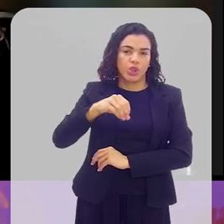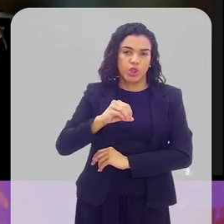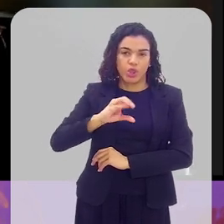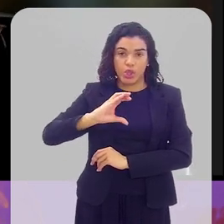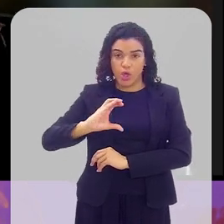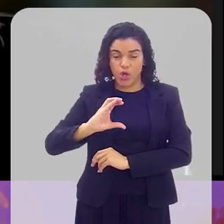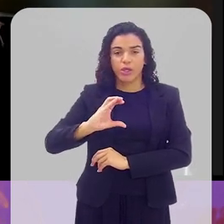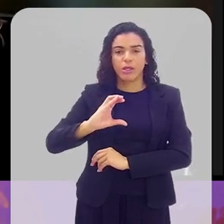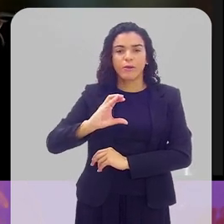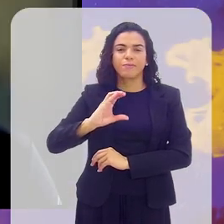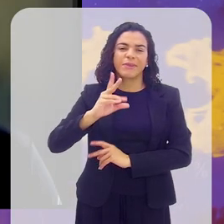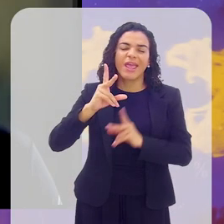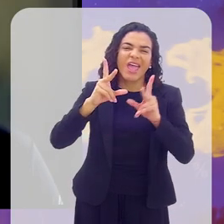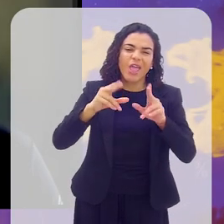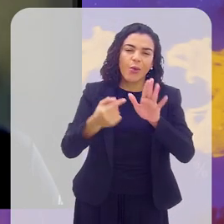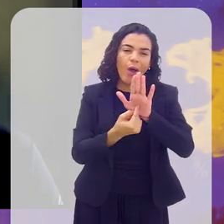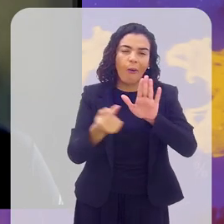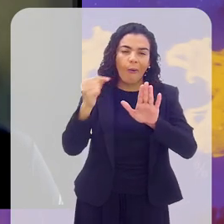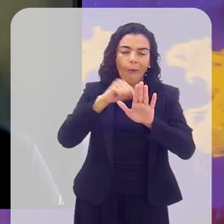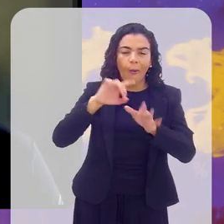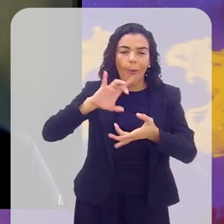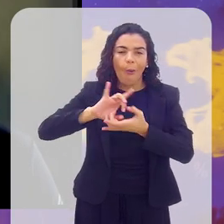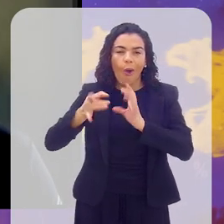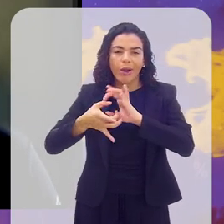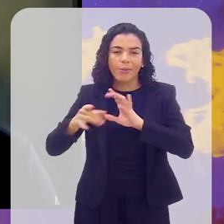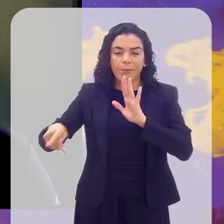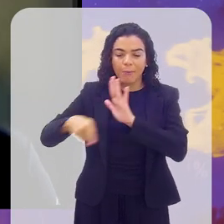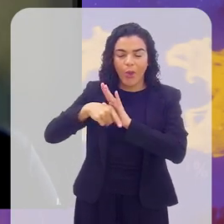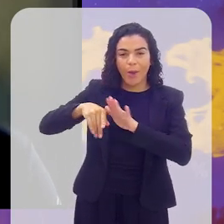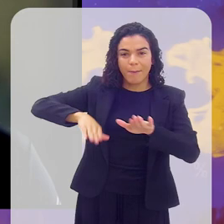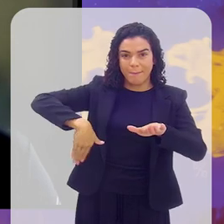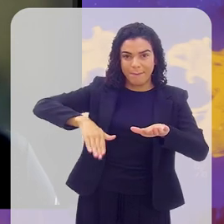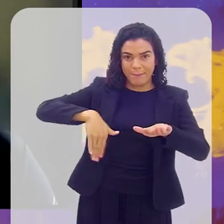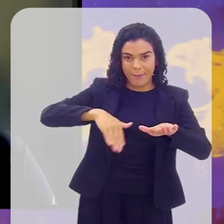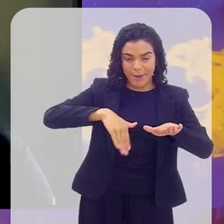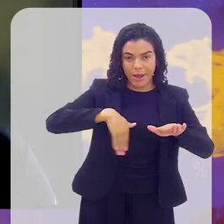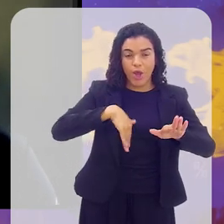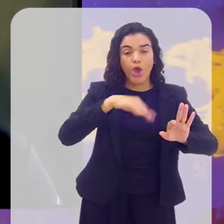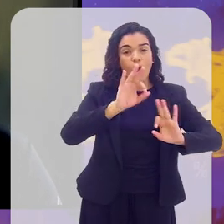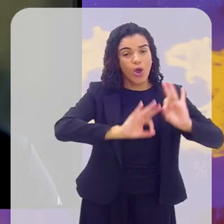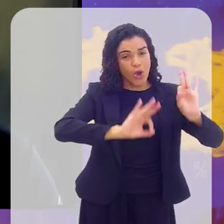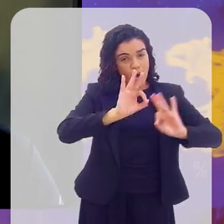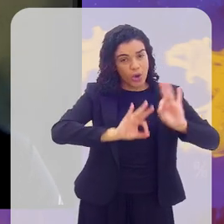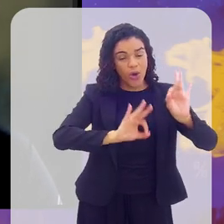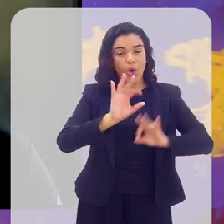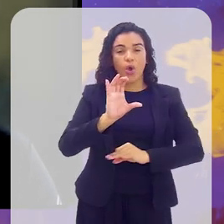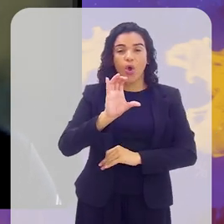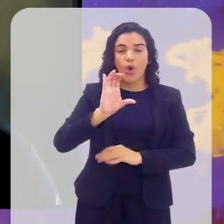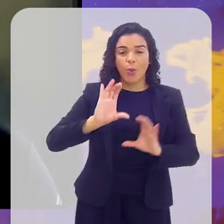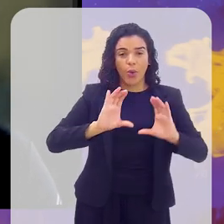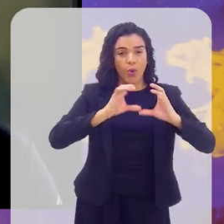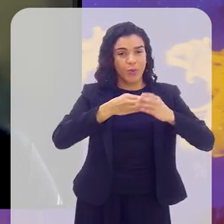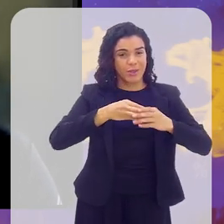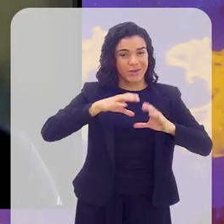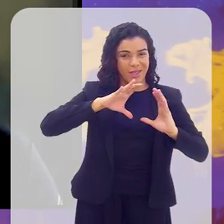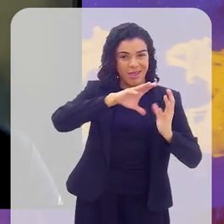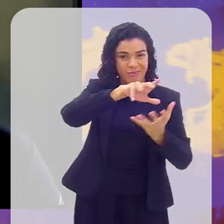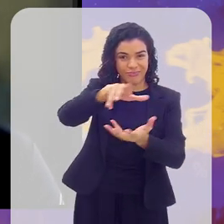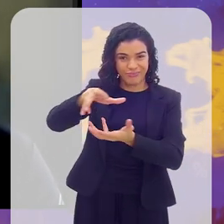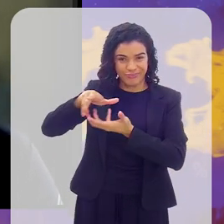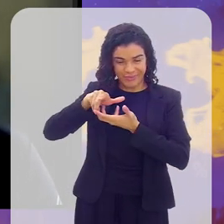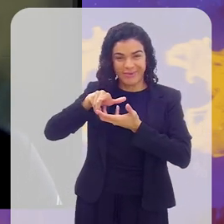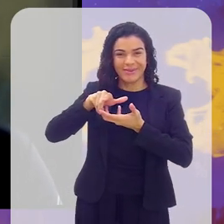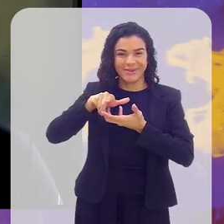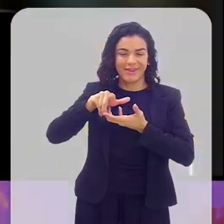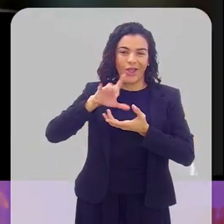o ANOC, que é como se fosse uma Olimpíada de Esporte de Praia, organizado pelo próprio Comitê Olímpico